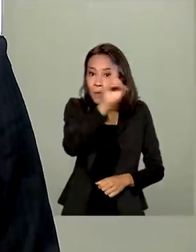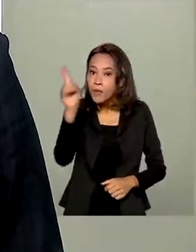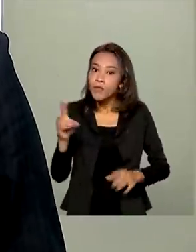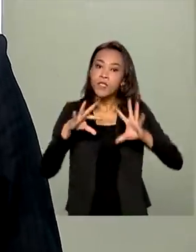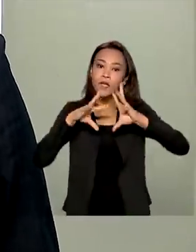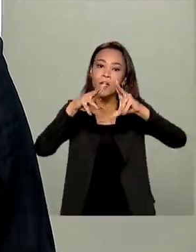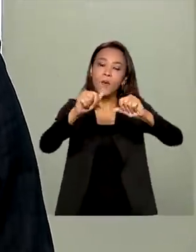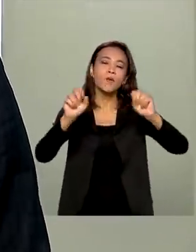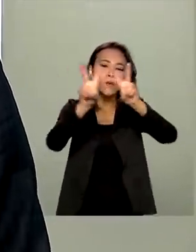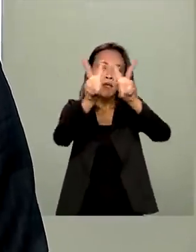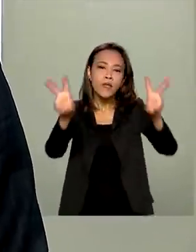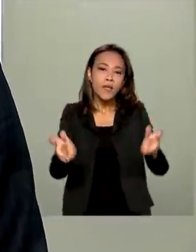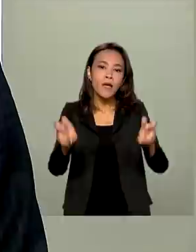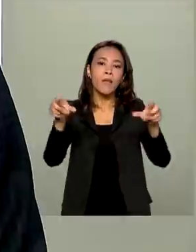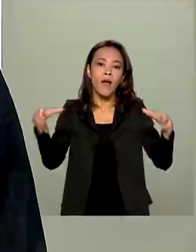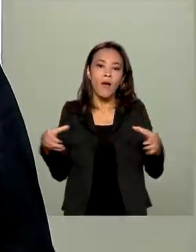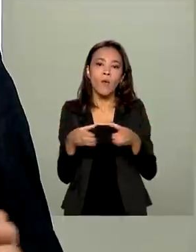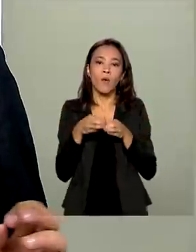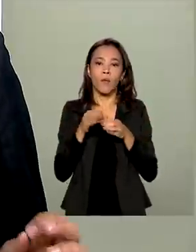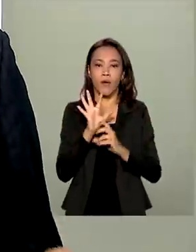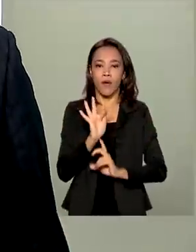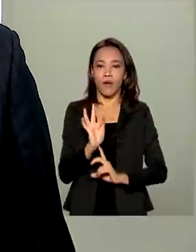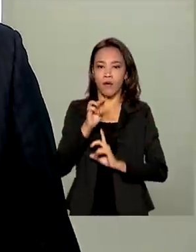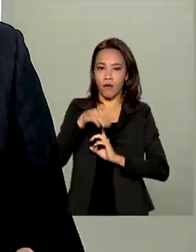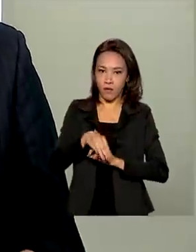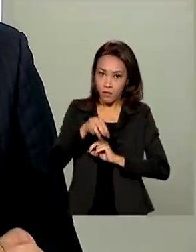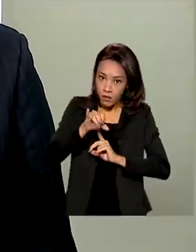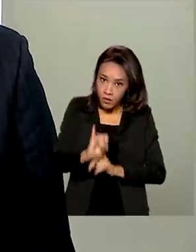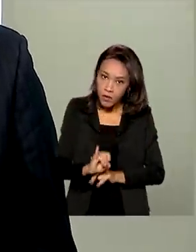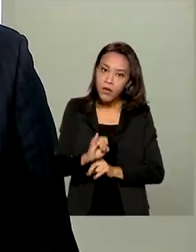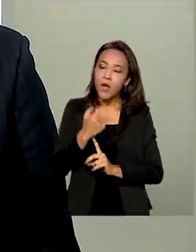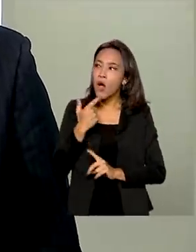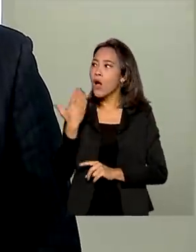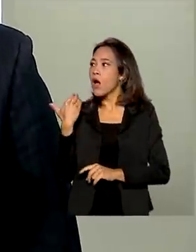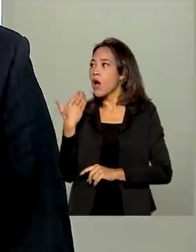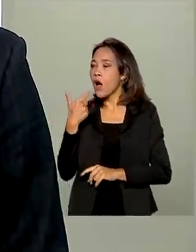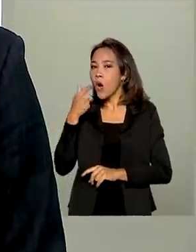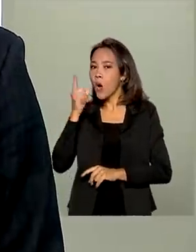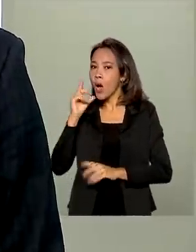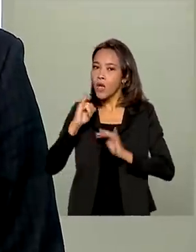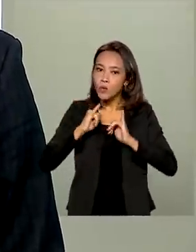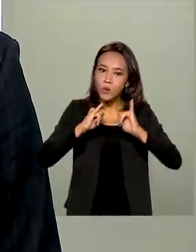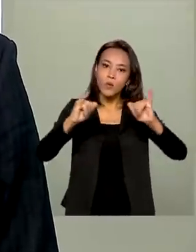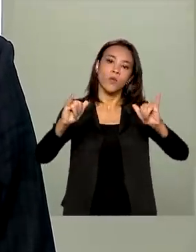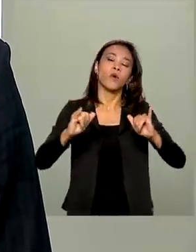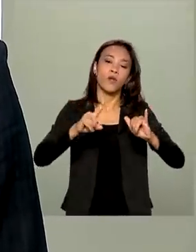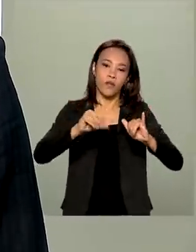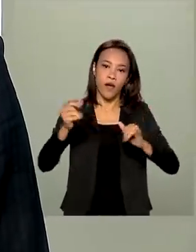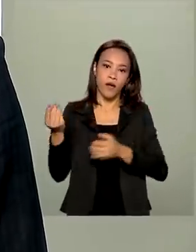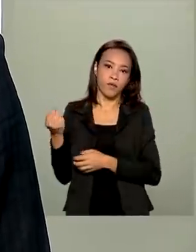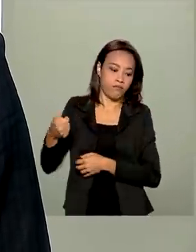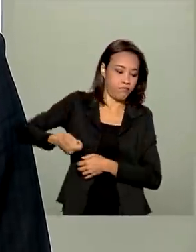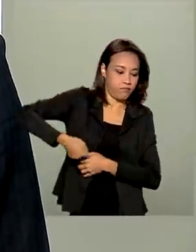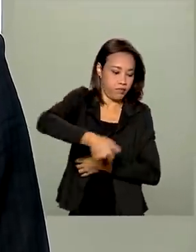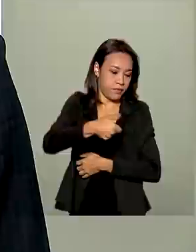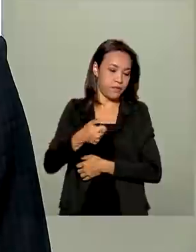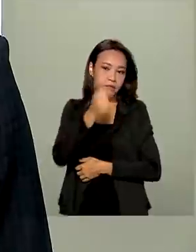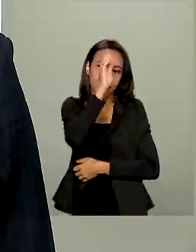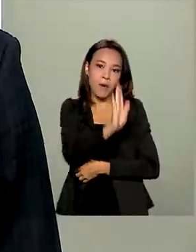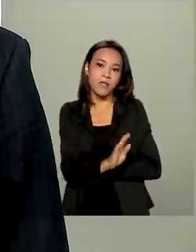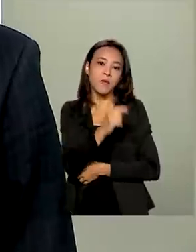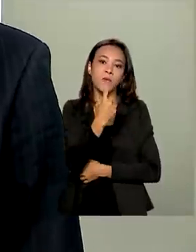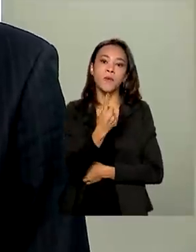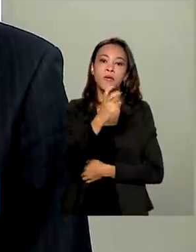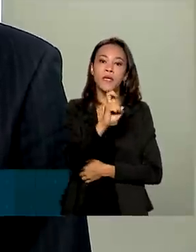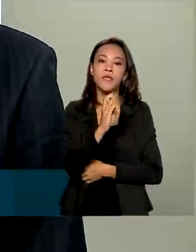todos. O nosso tema de hoje é o Fundo Monetário Internacional. O FMI anunciou ontem que está disponibilizando para o Brasil 15 bilhões de